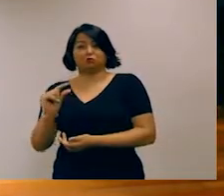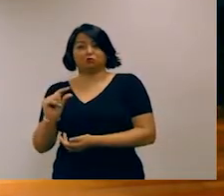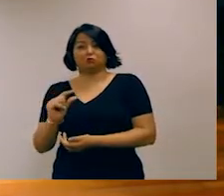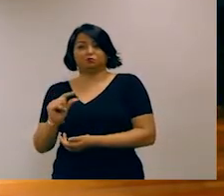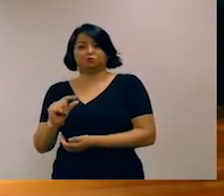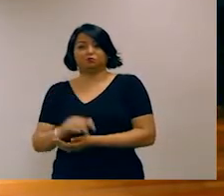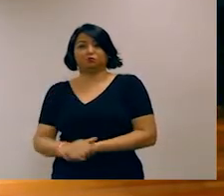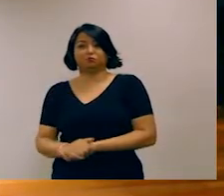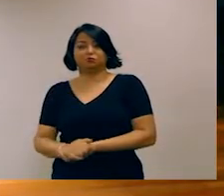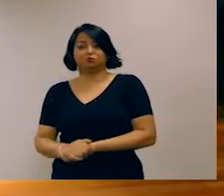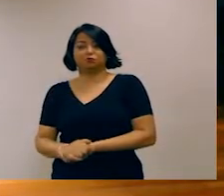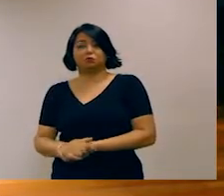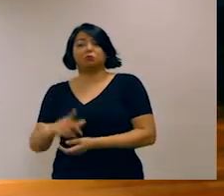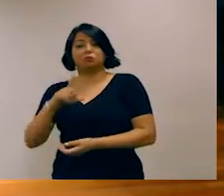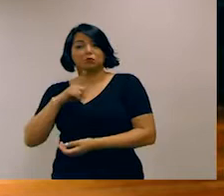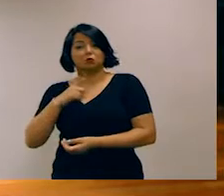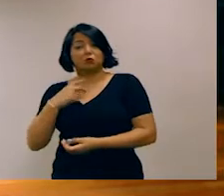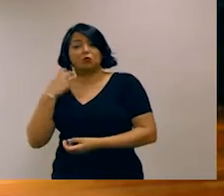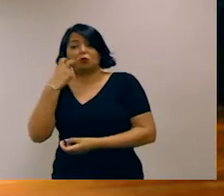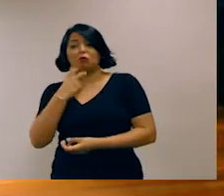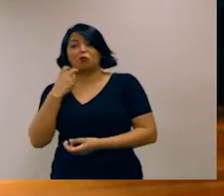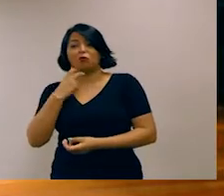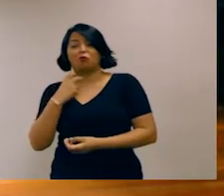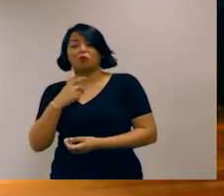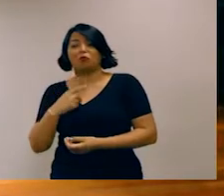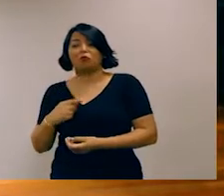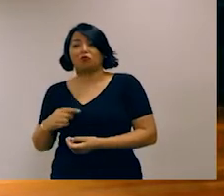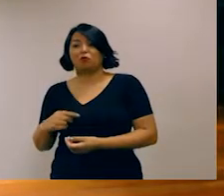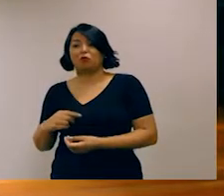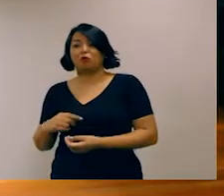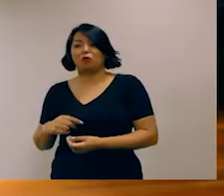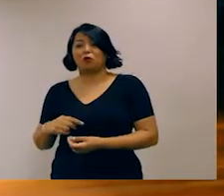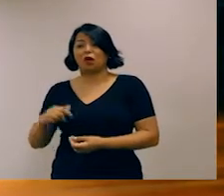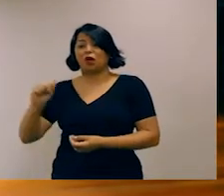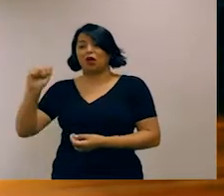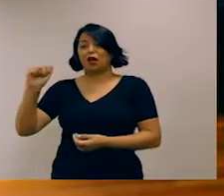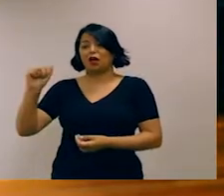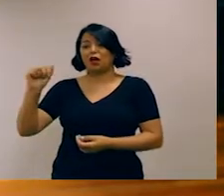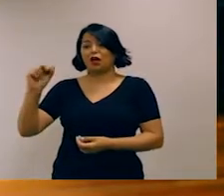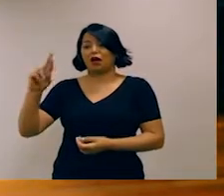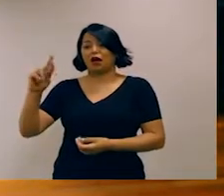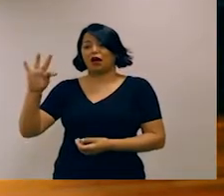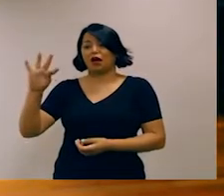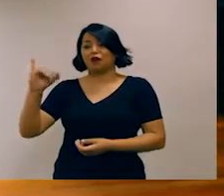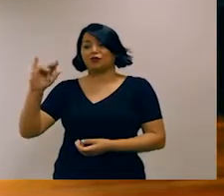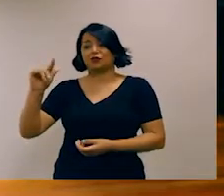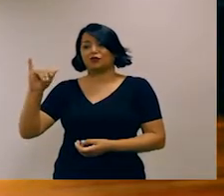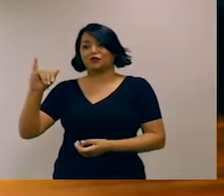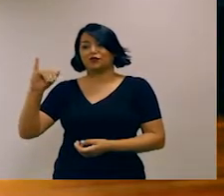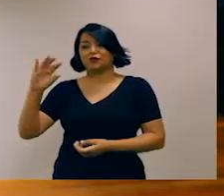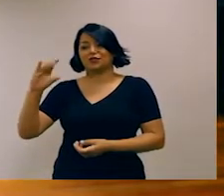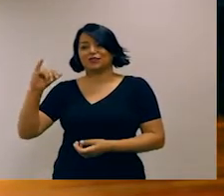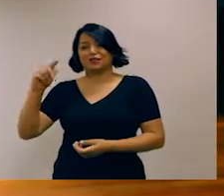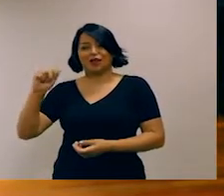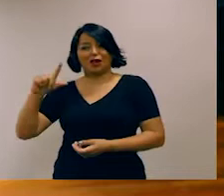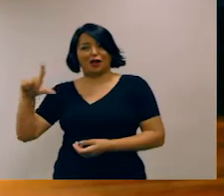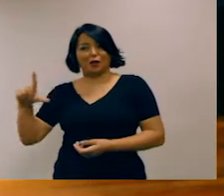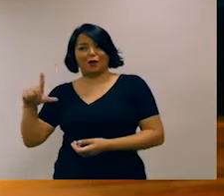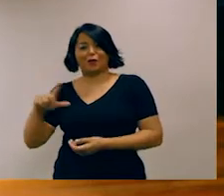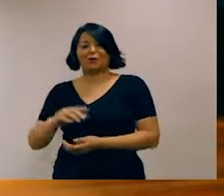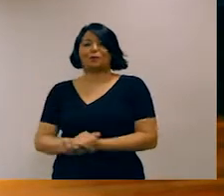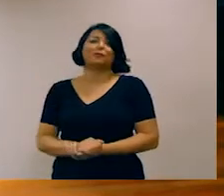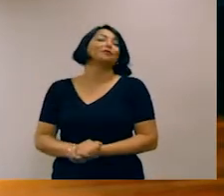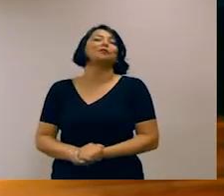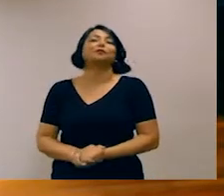diretamente a partir de texto, com um nível de qualidade que a maior parte das pessoas não é capaz de distinguir entre a voz sintética e uma